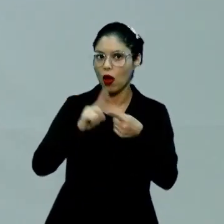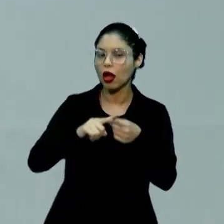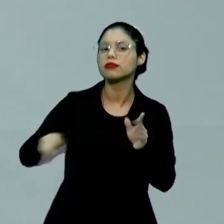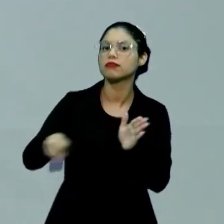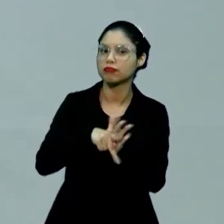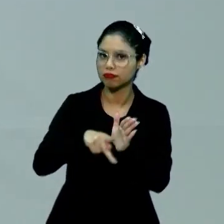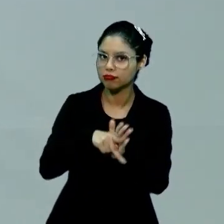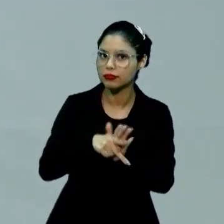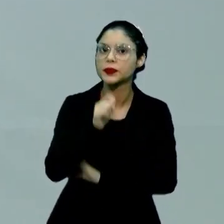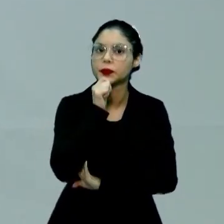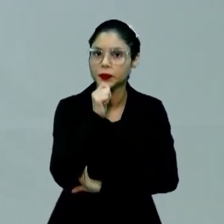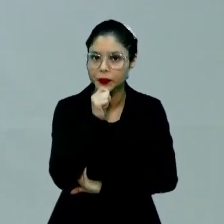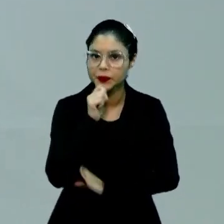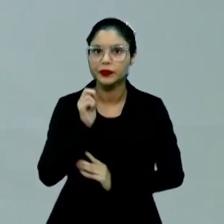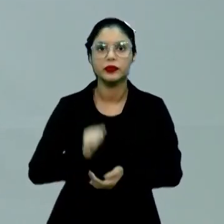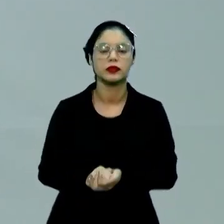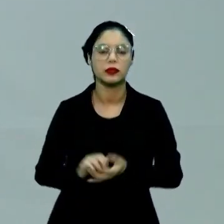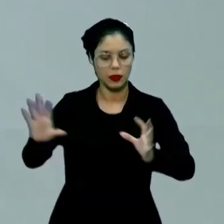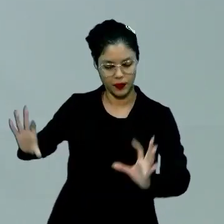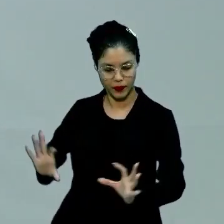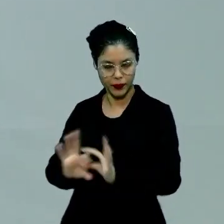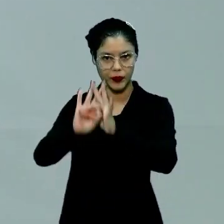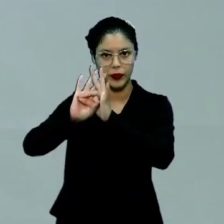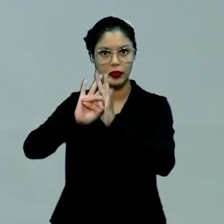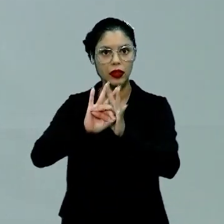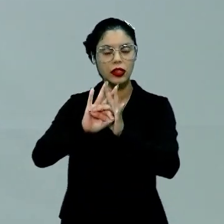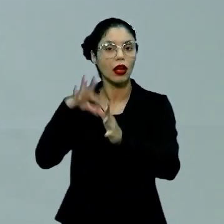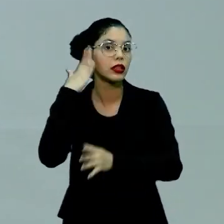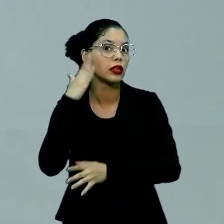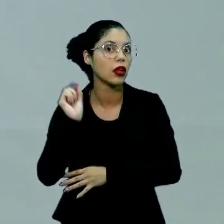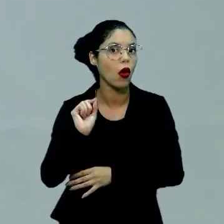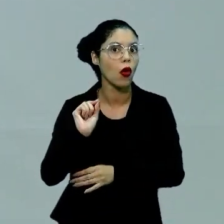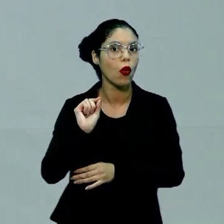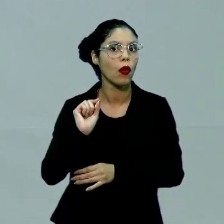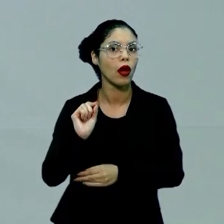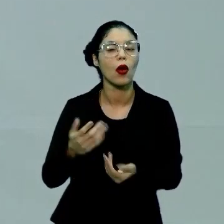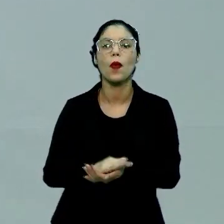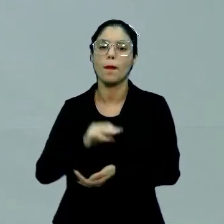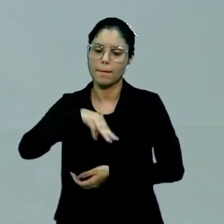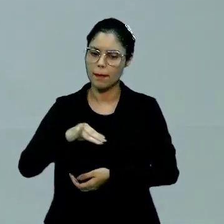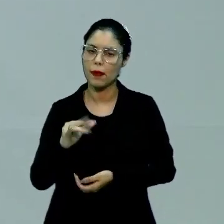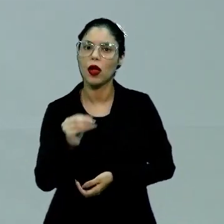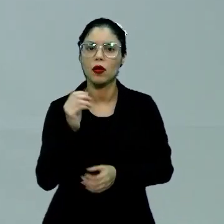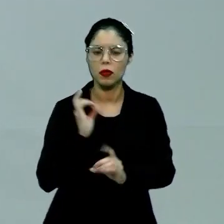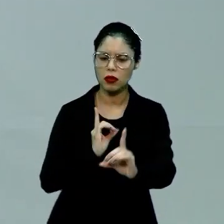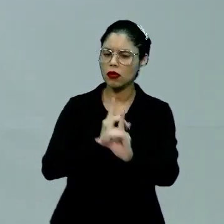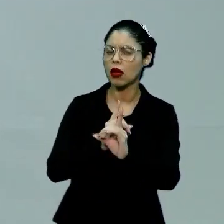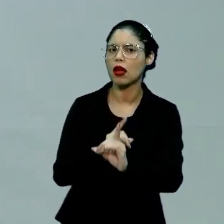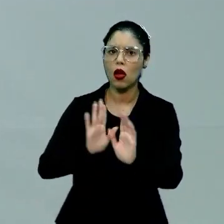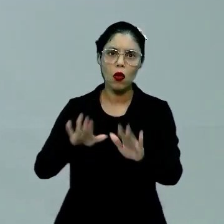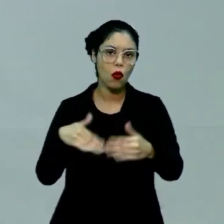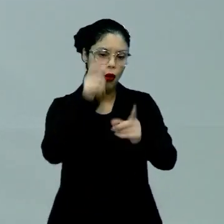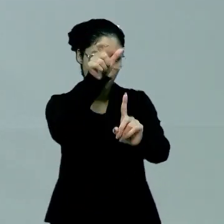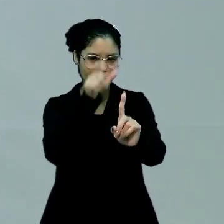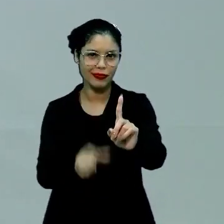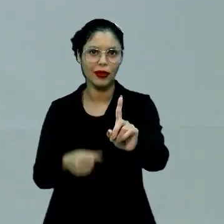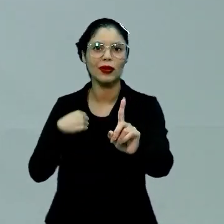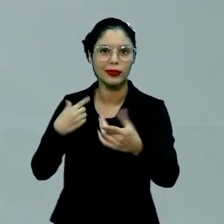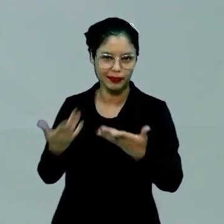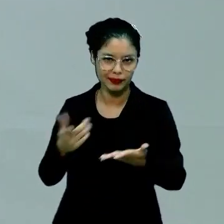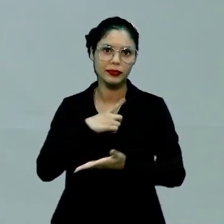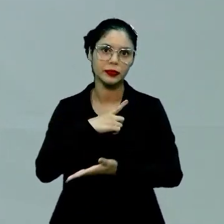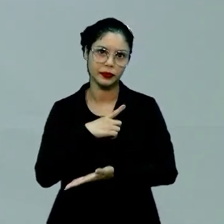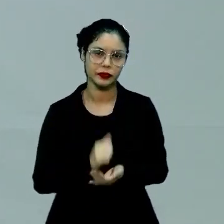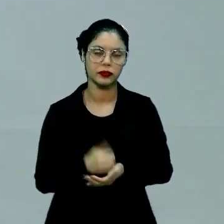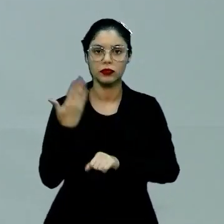justamente essa correlação de entender o meio para poder identificar que perfil você tem. Então, a